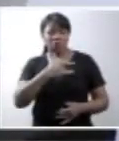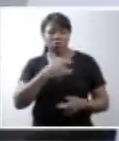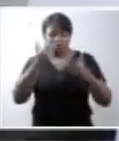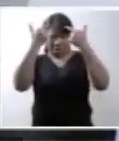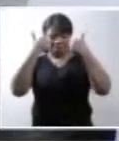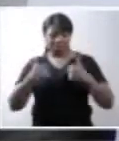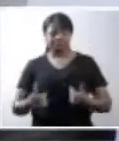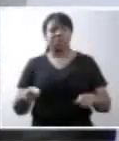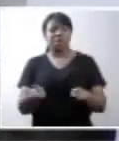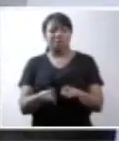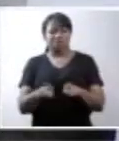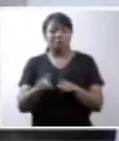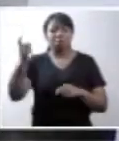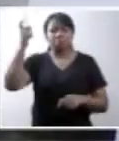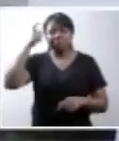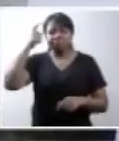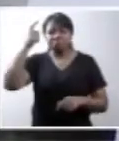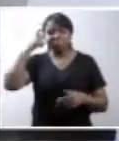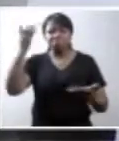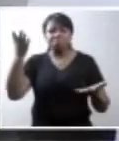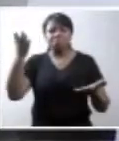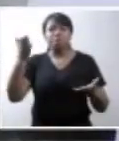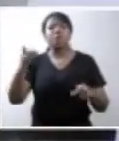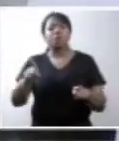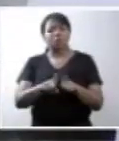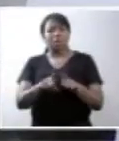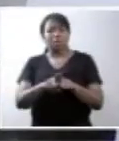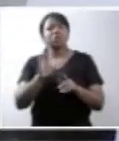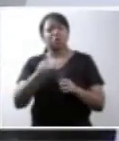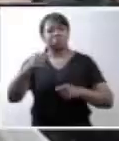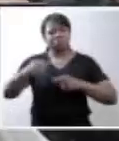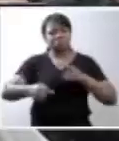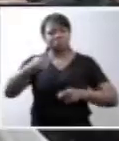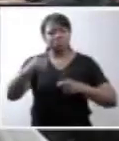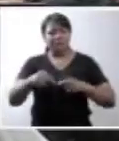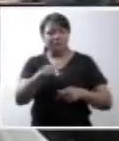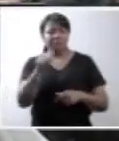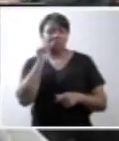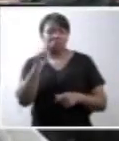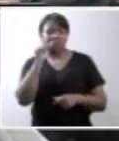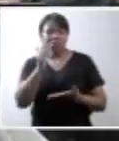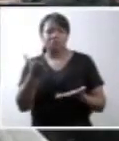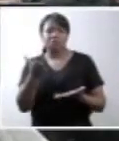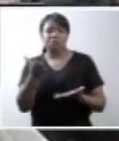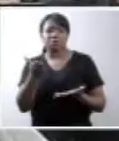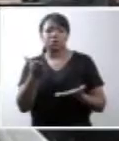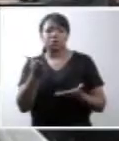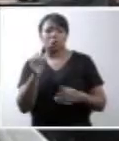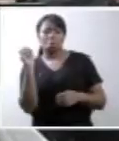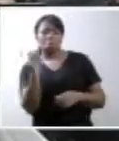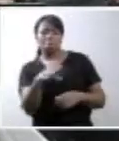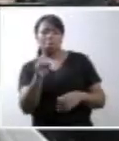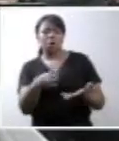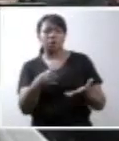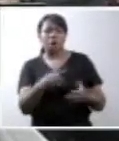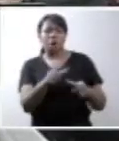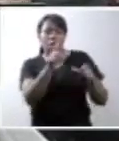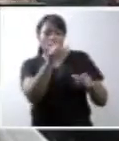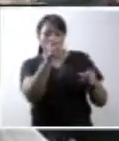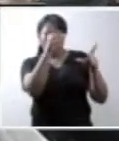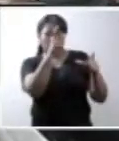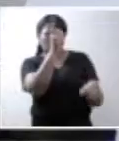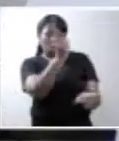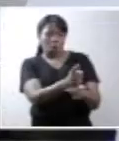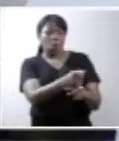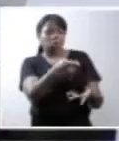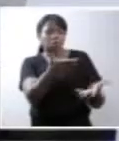em risco. Uma das falsas delegações presentes no debate é a de que essas mulheres apenas são depósitos onde se localizam os